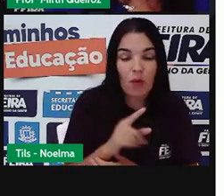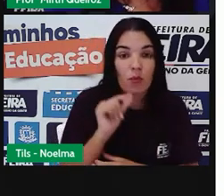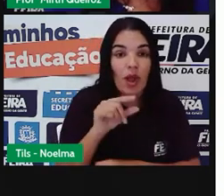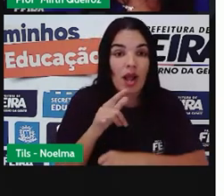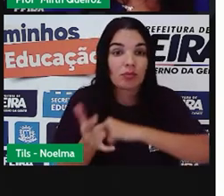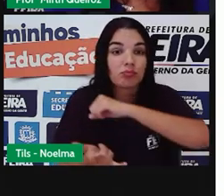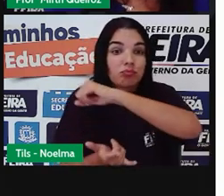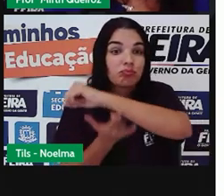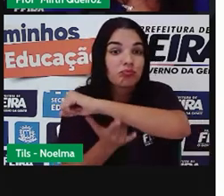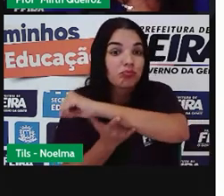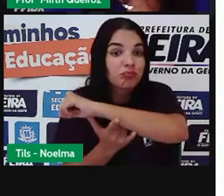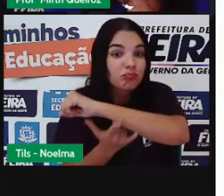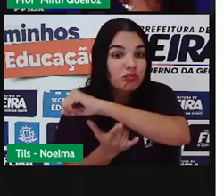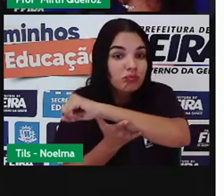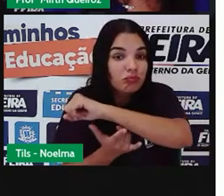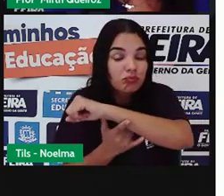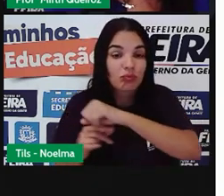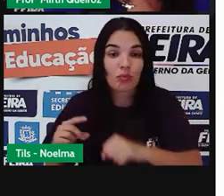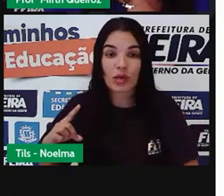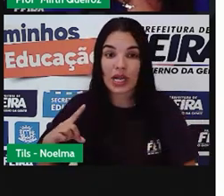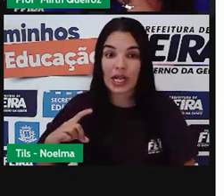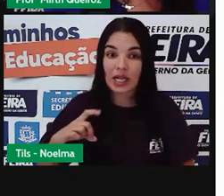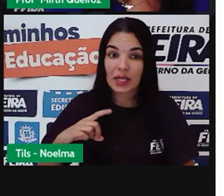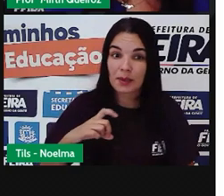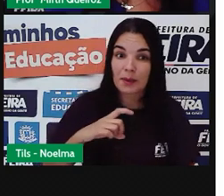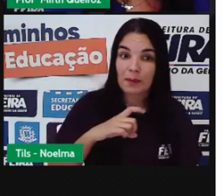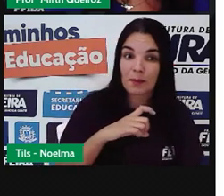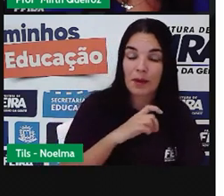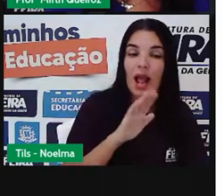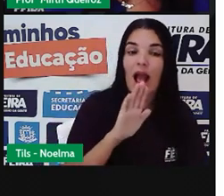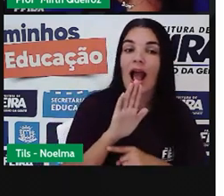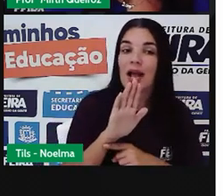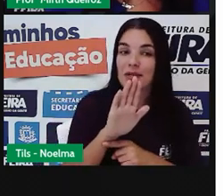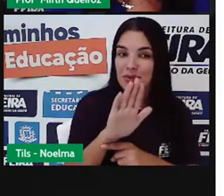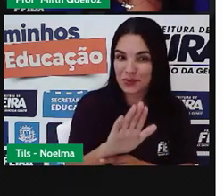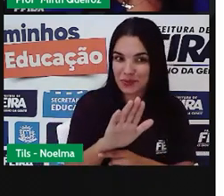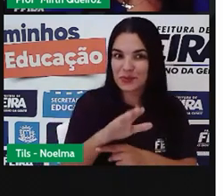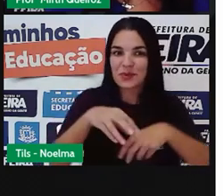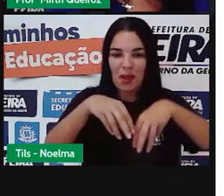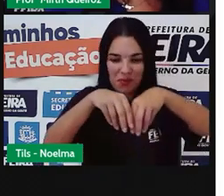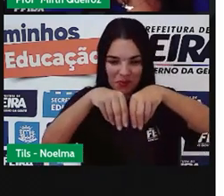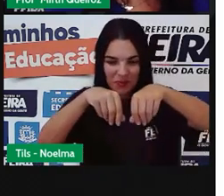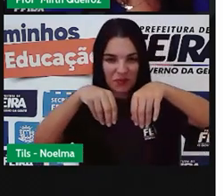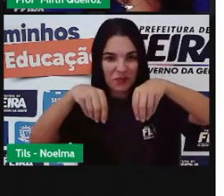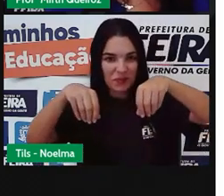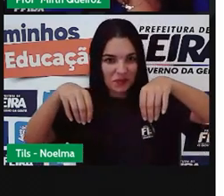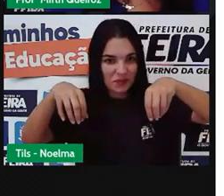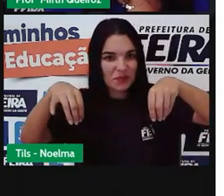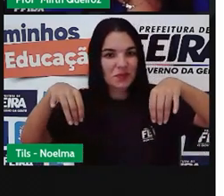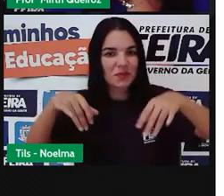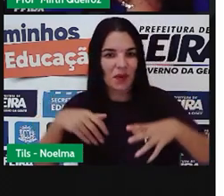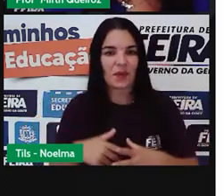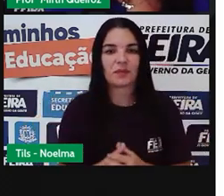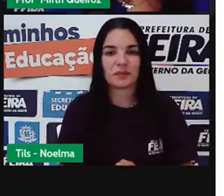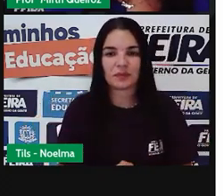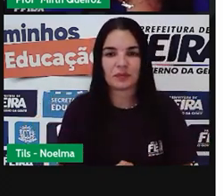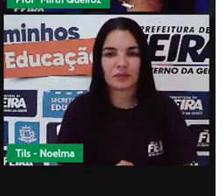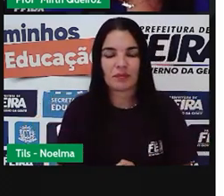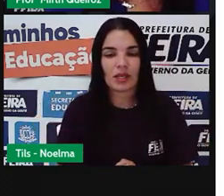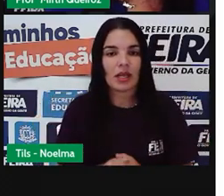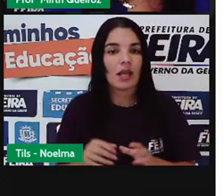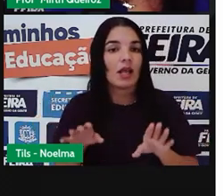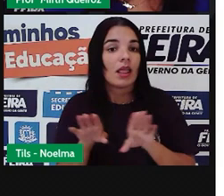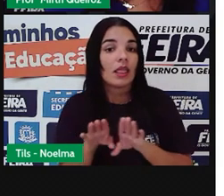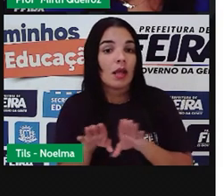fezes. Então, as fezes da minhota servem para nutrir o solo. E além